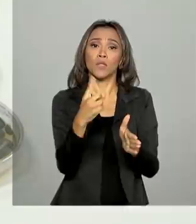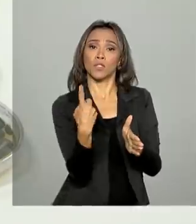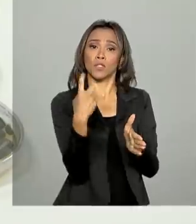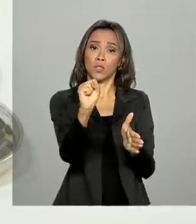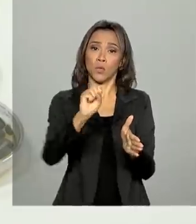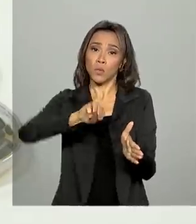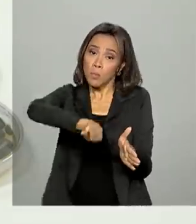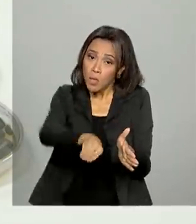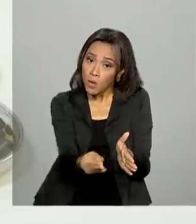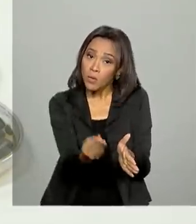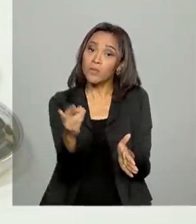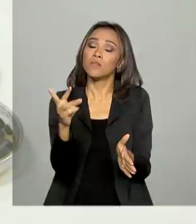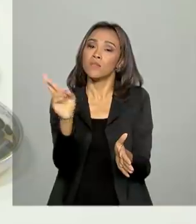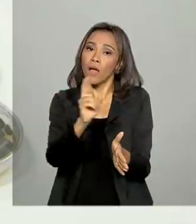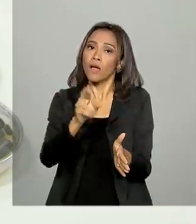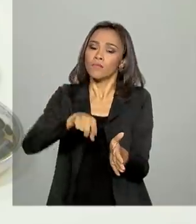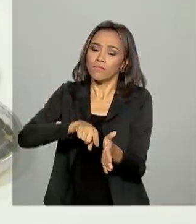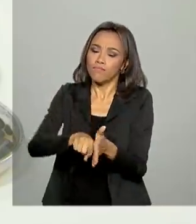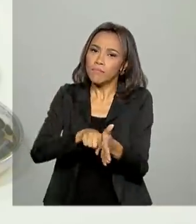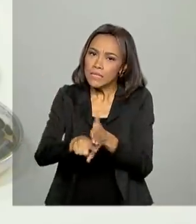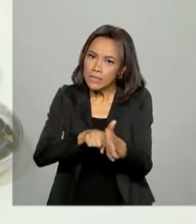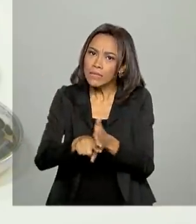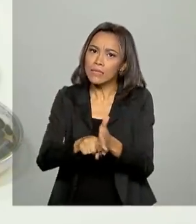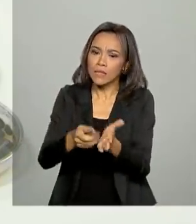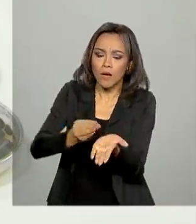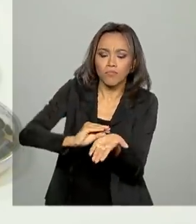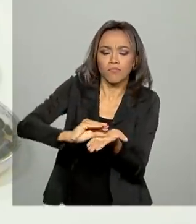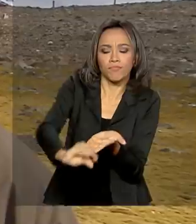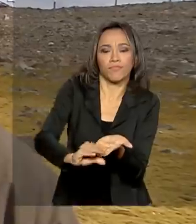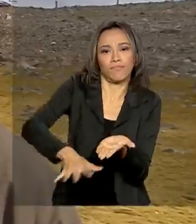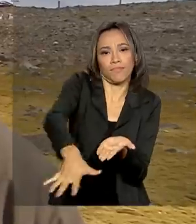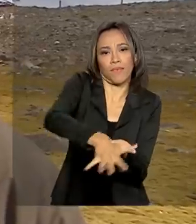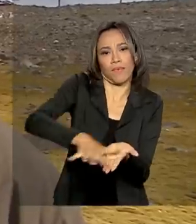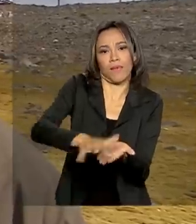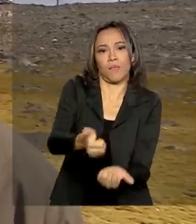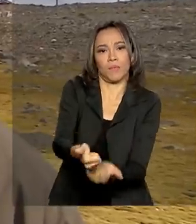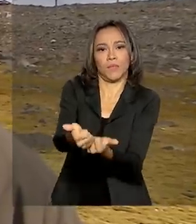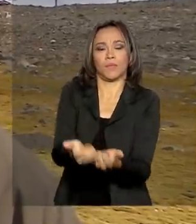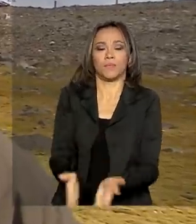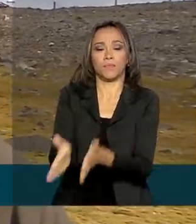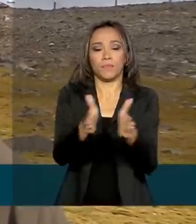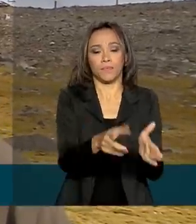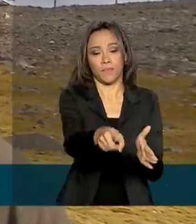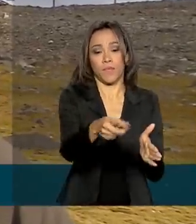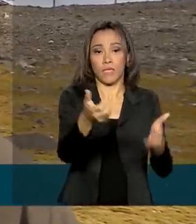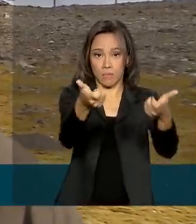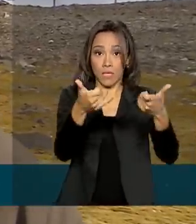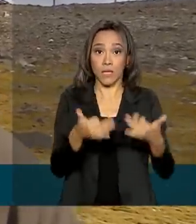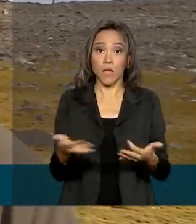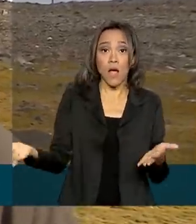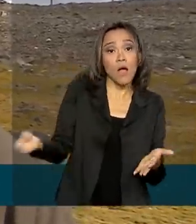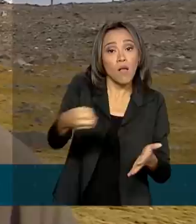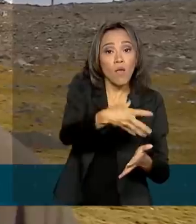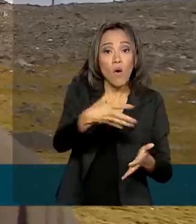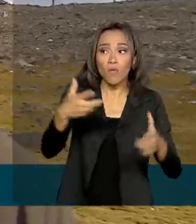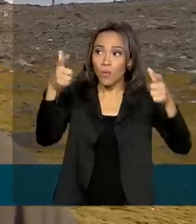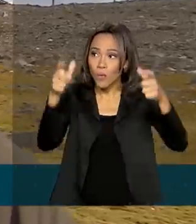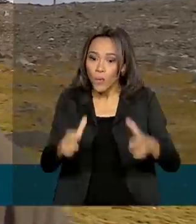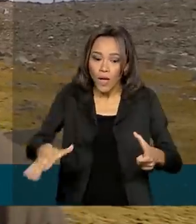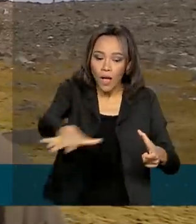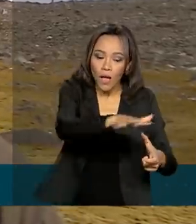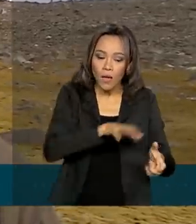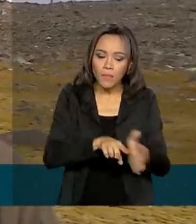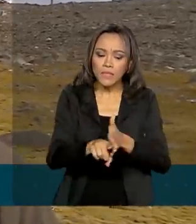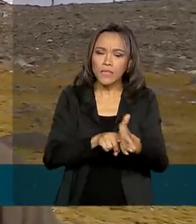de reais para as pesquisas que vão ser desenvolvidas na Antártica. Agora com a nova estação a gente consegue processar várias